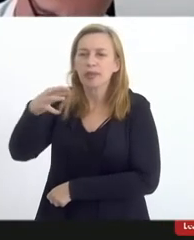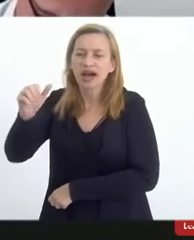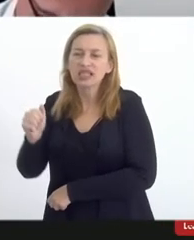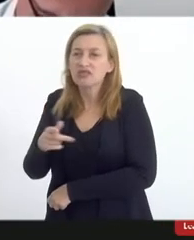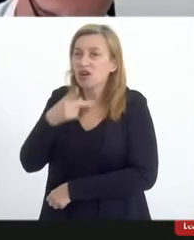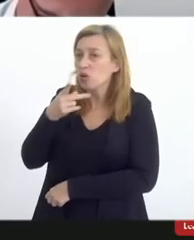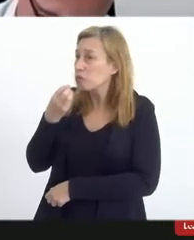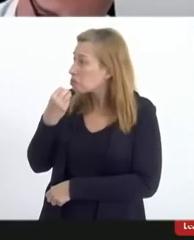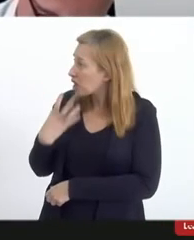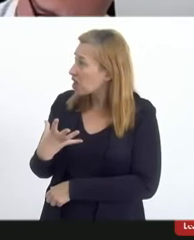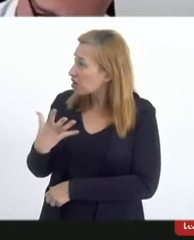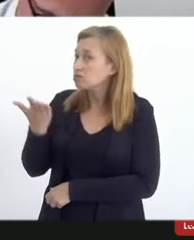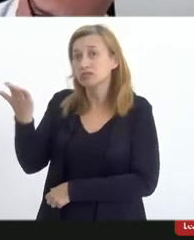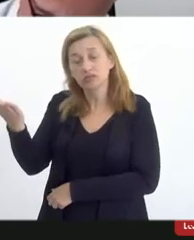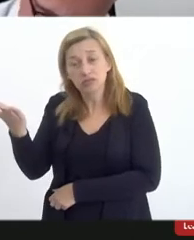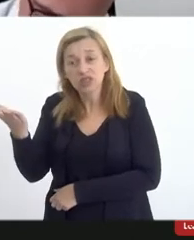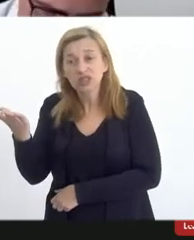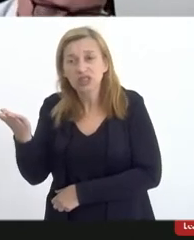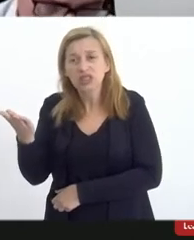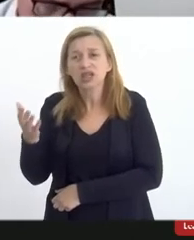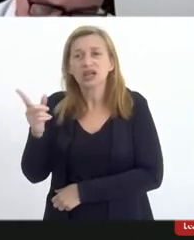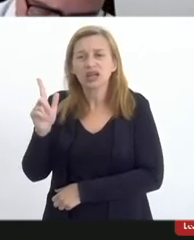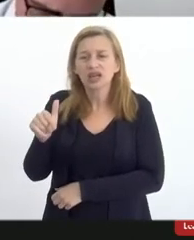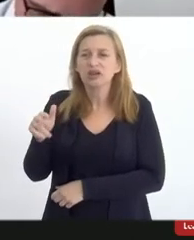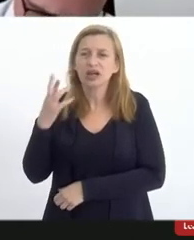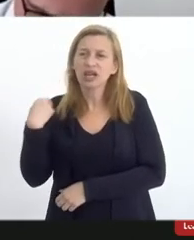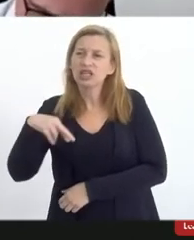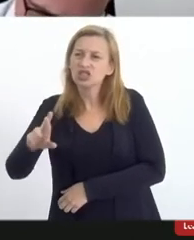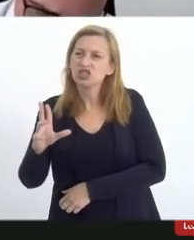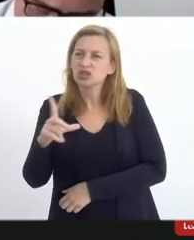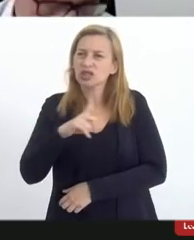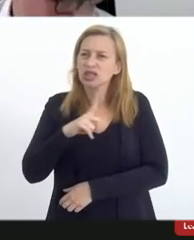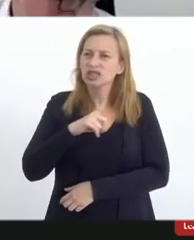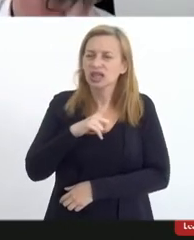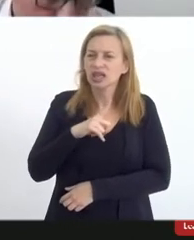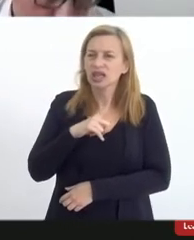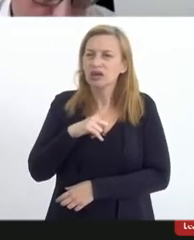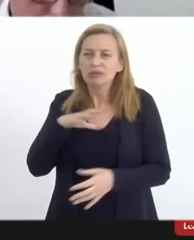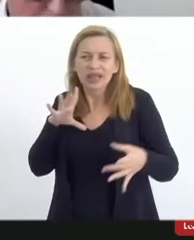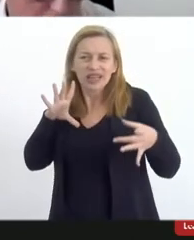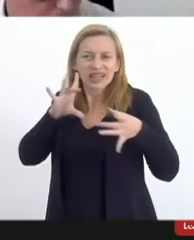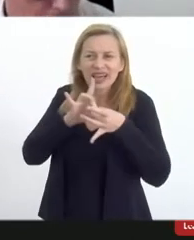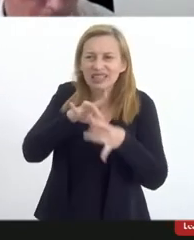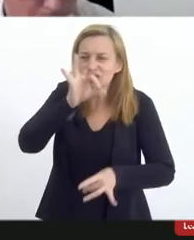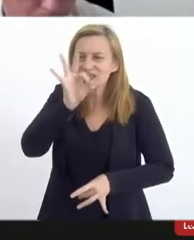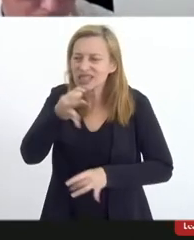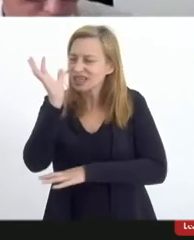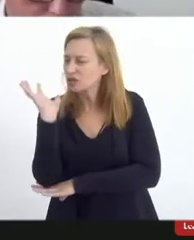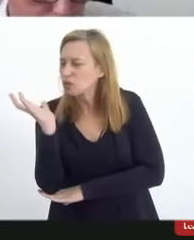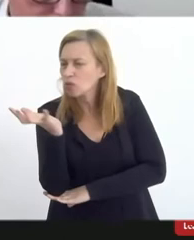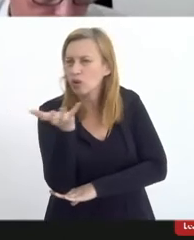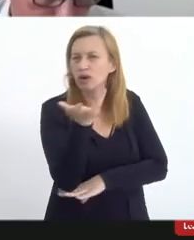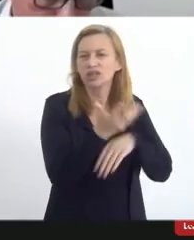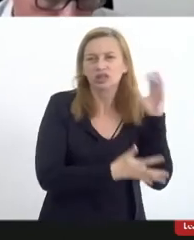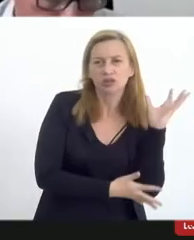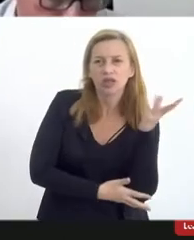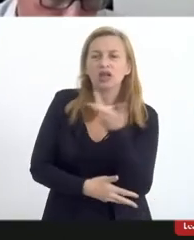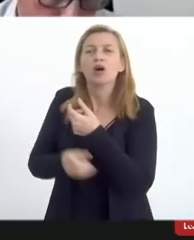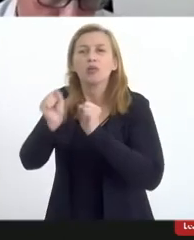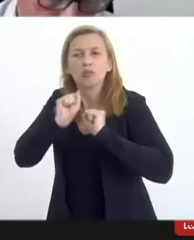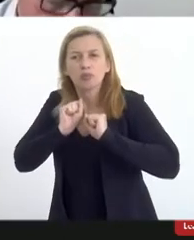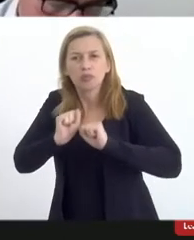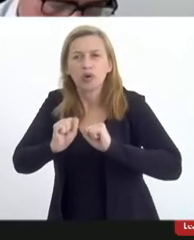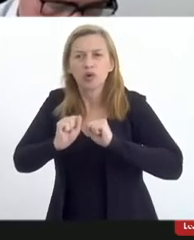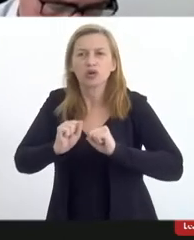importante né essa religião que tem uma estreita ligação com a natureza pode ser talvez